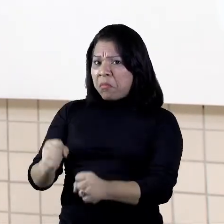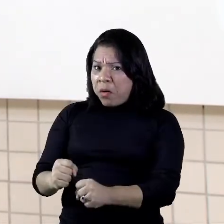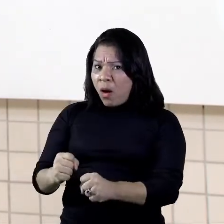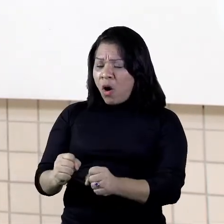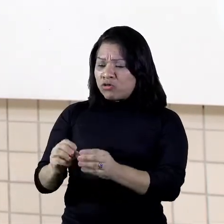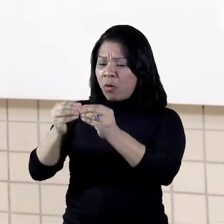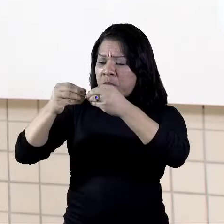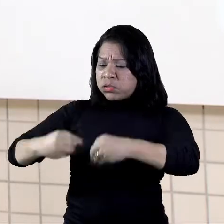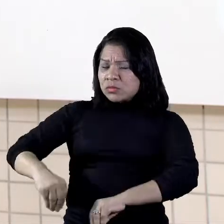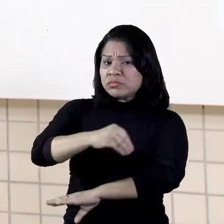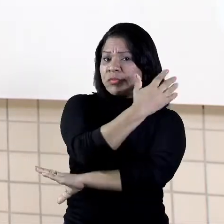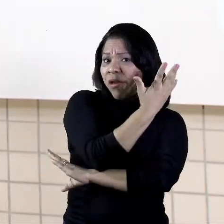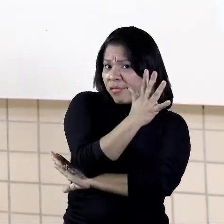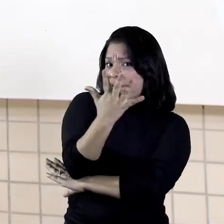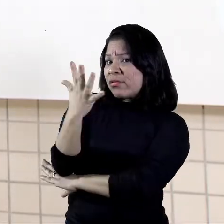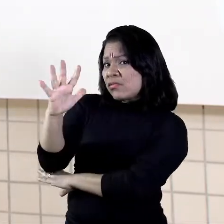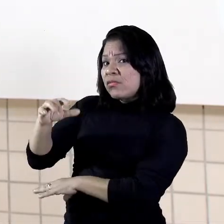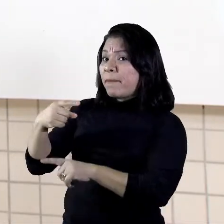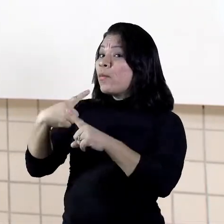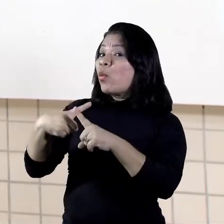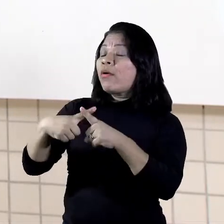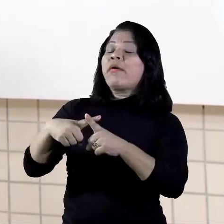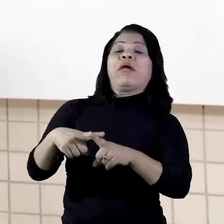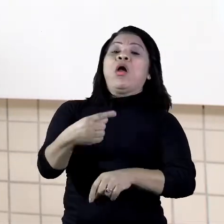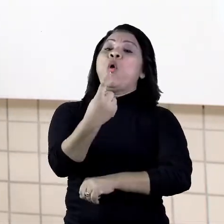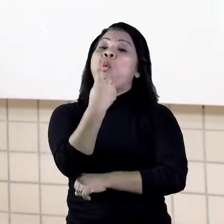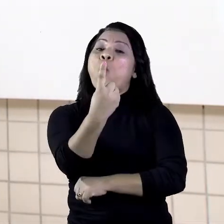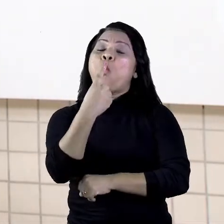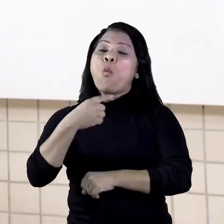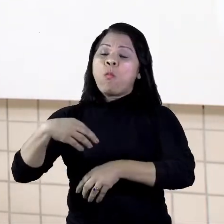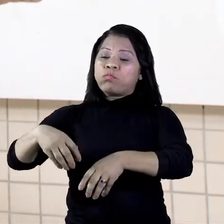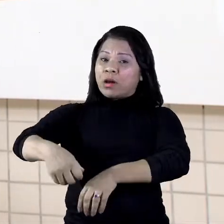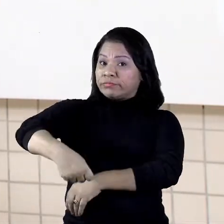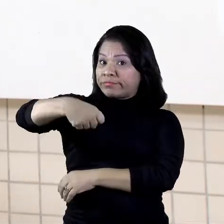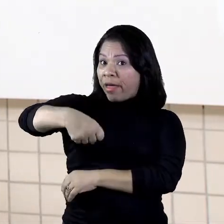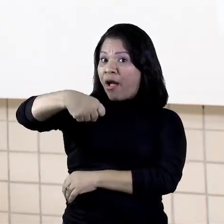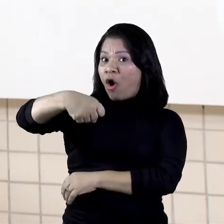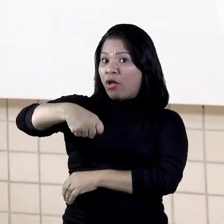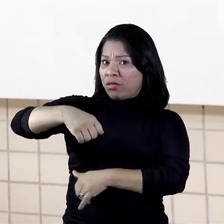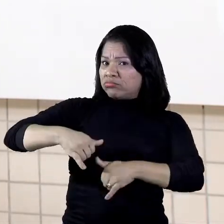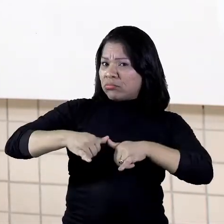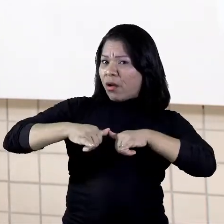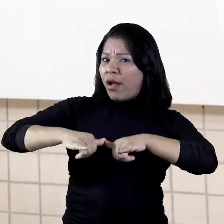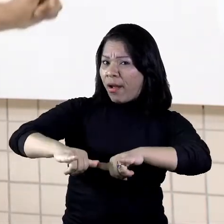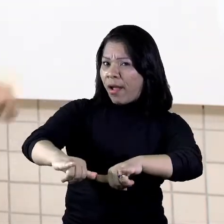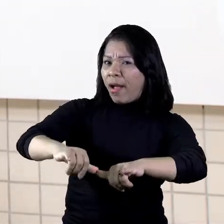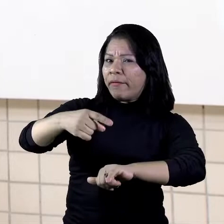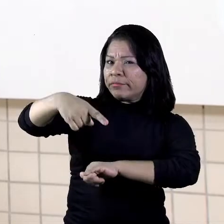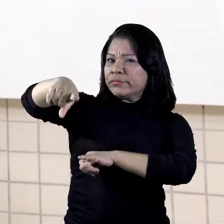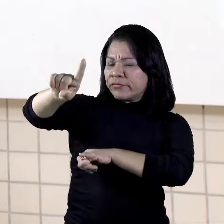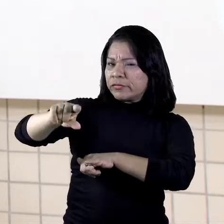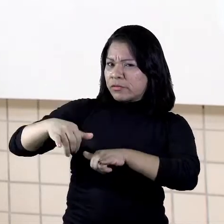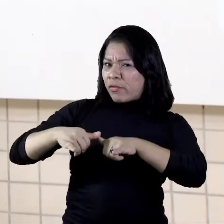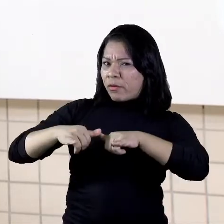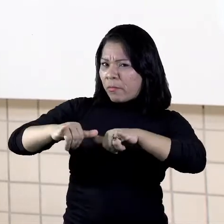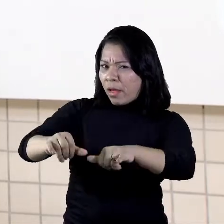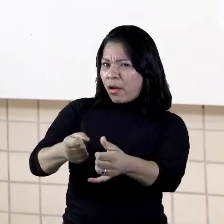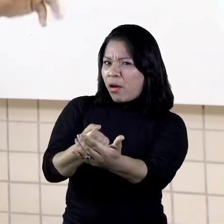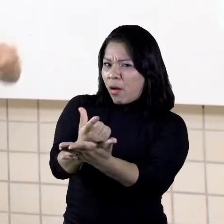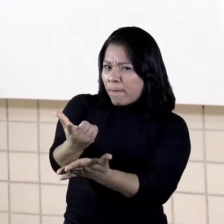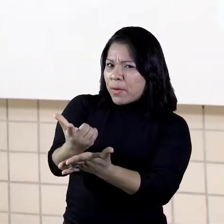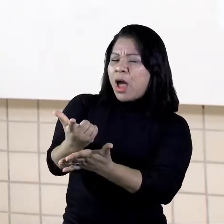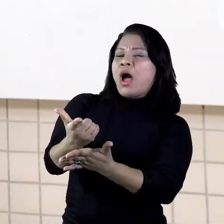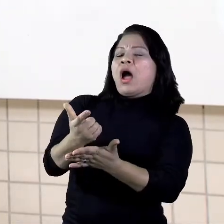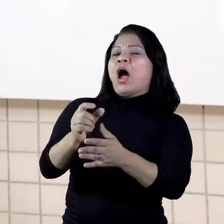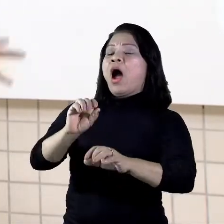Por quê? Porque uma sacolinha de plástico, aquela sacolinha do mercado, quando você vai no mercado fazer compra, quando você vai na padaria